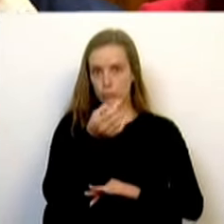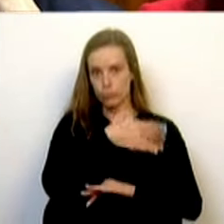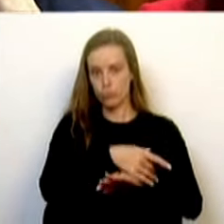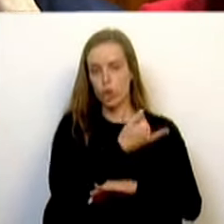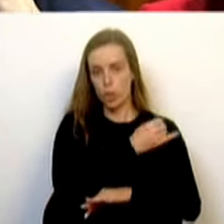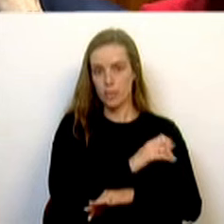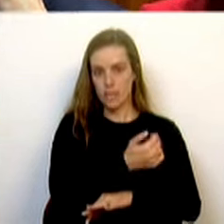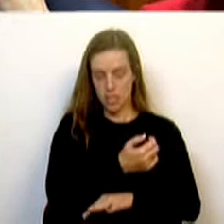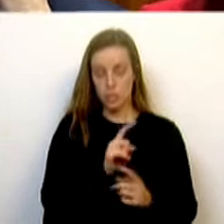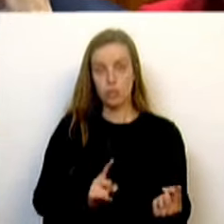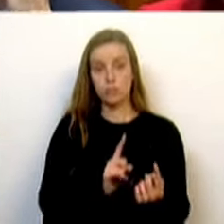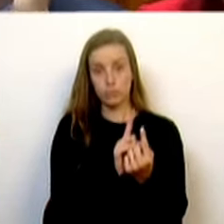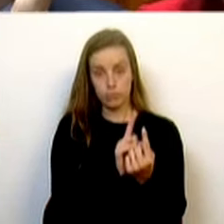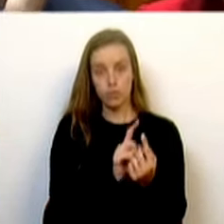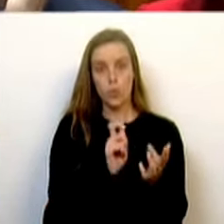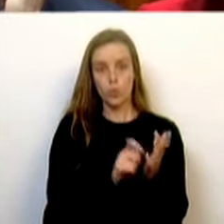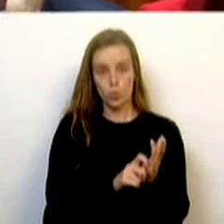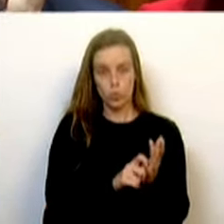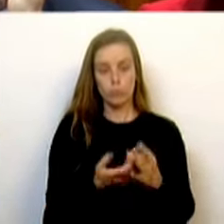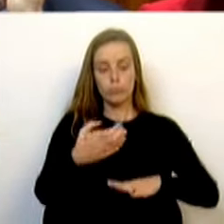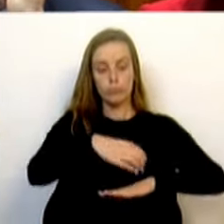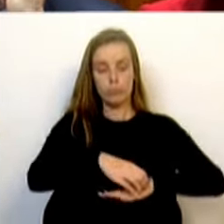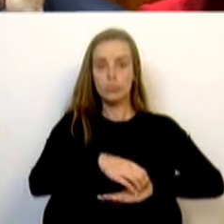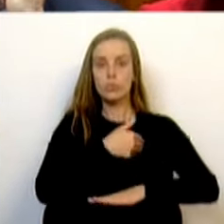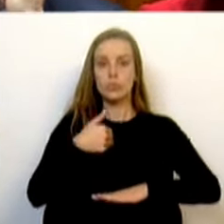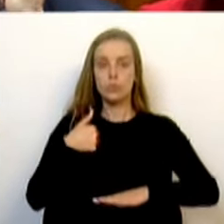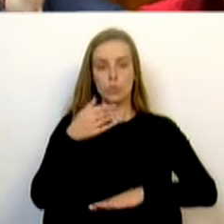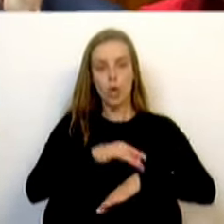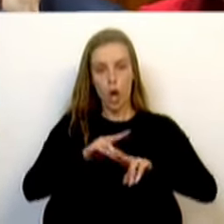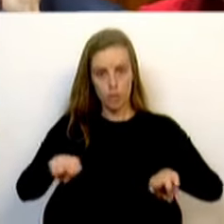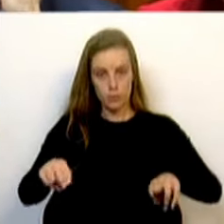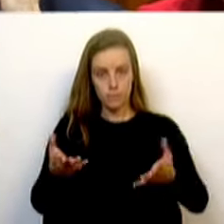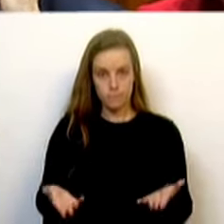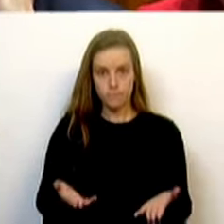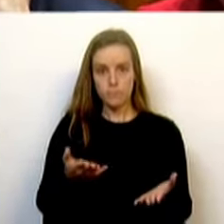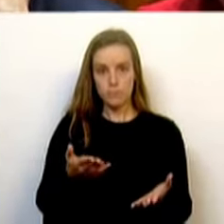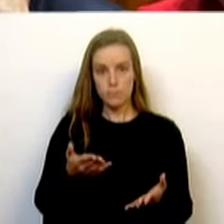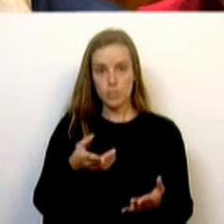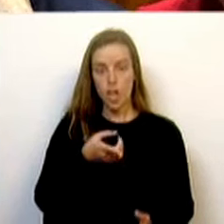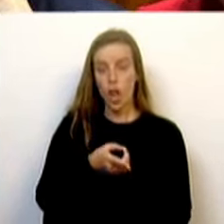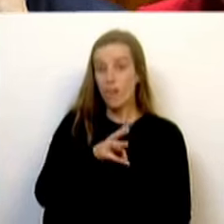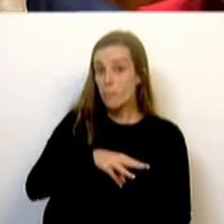Consultas nos cuidados de saúde hospitalares. Foram realizadas 9